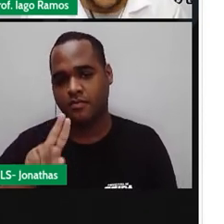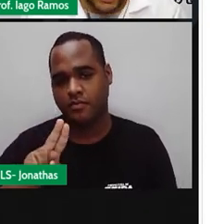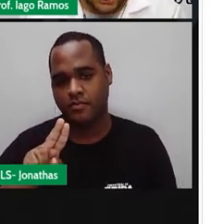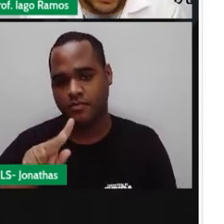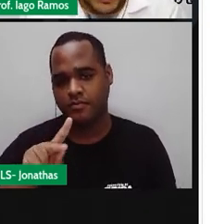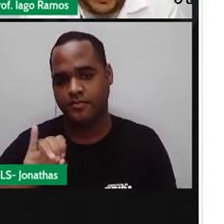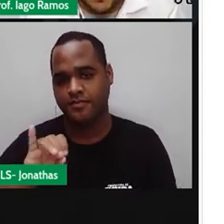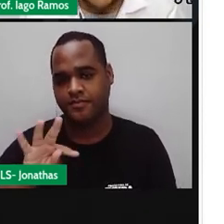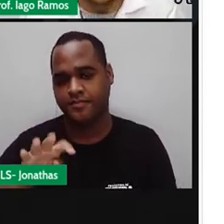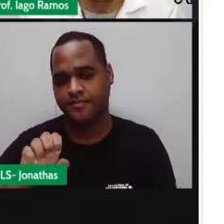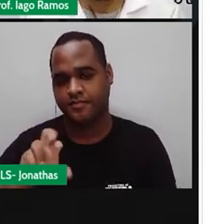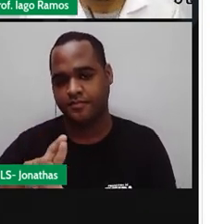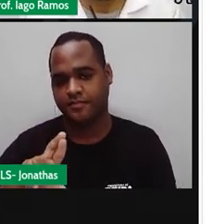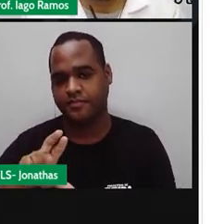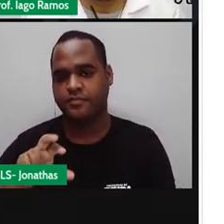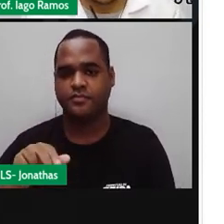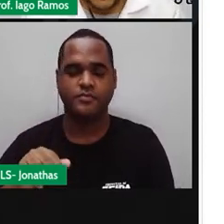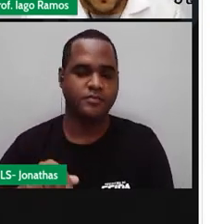Júpiter,